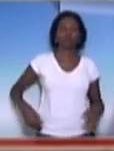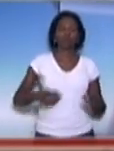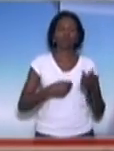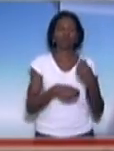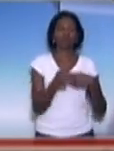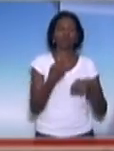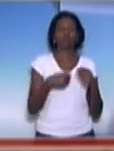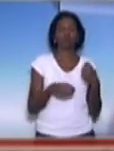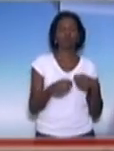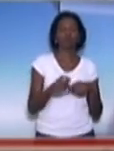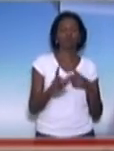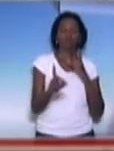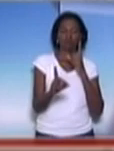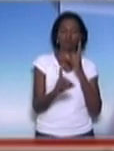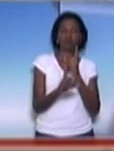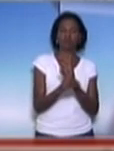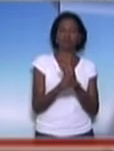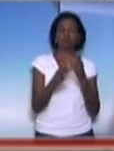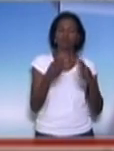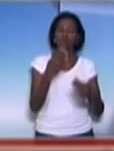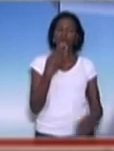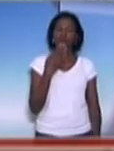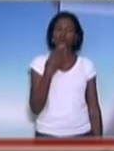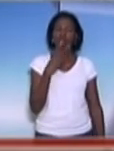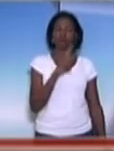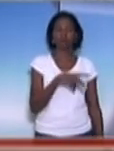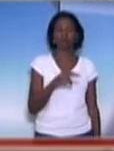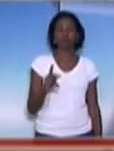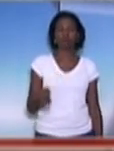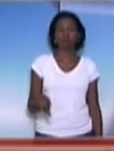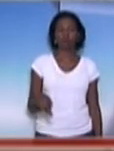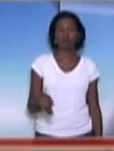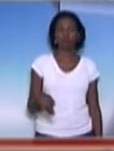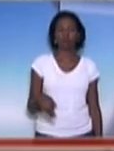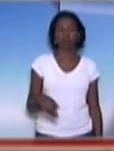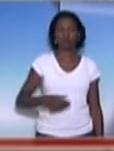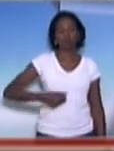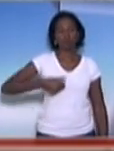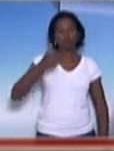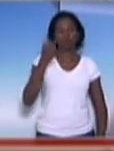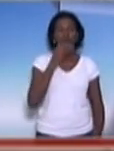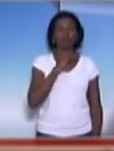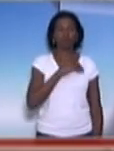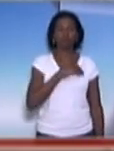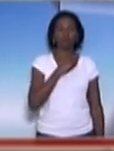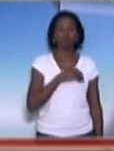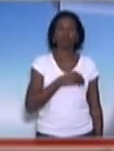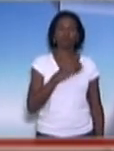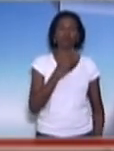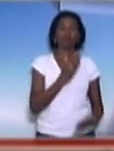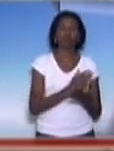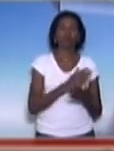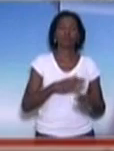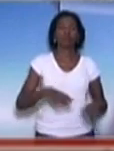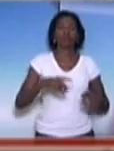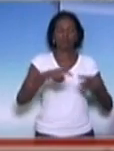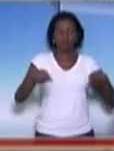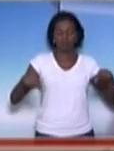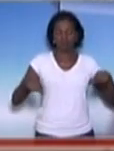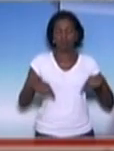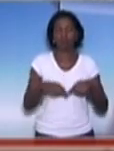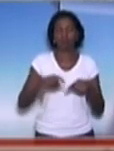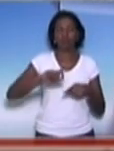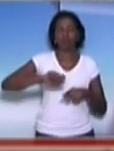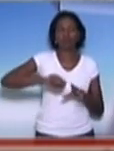negociação e atenda as reivindicações dos professores, melhorando os salários, acabando com a superlotação de